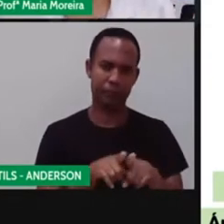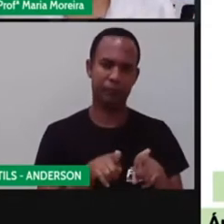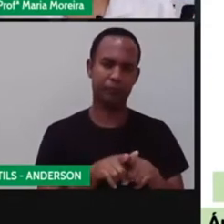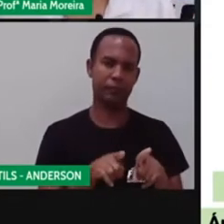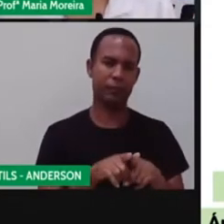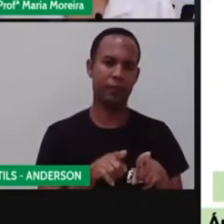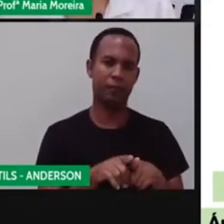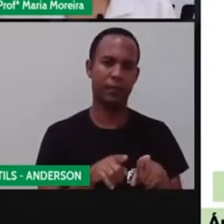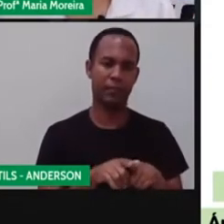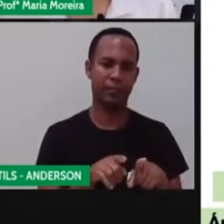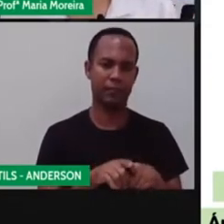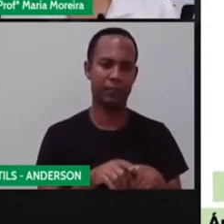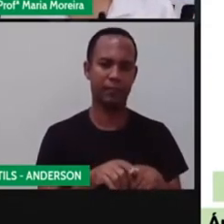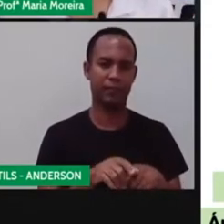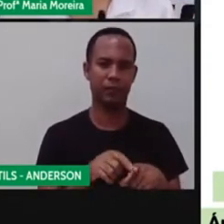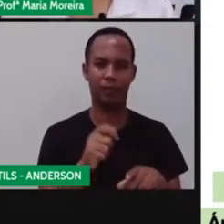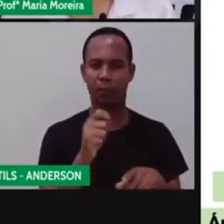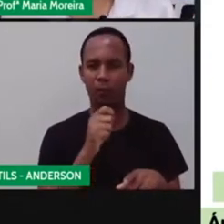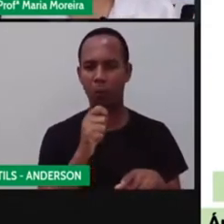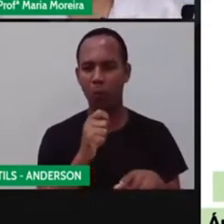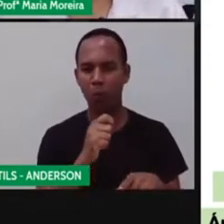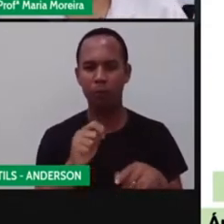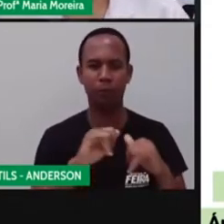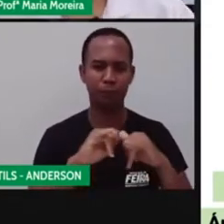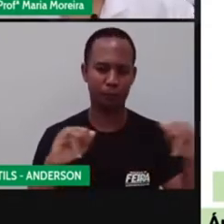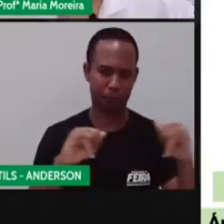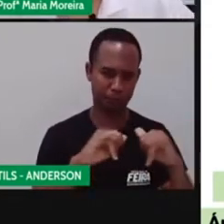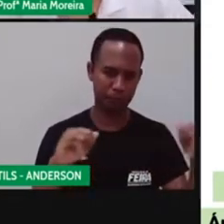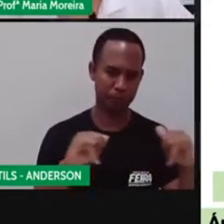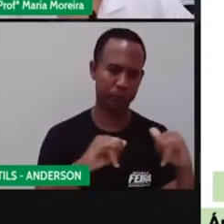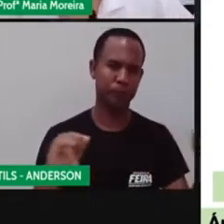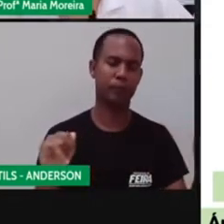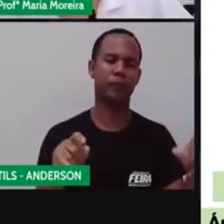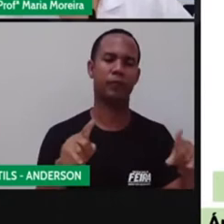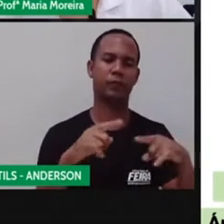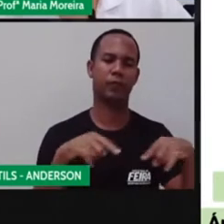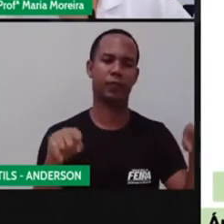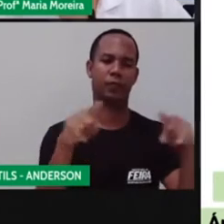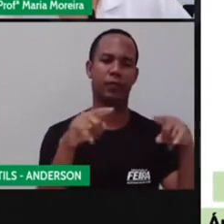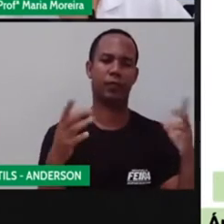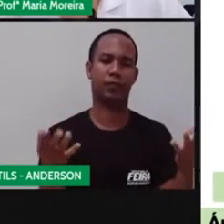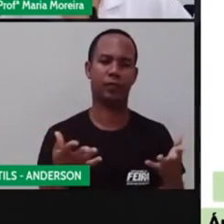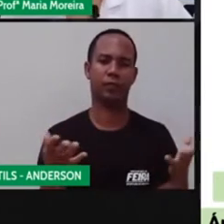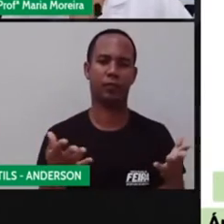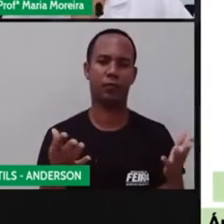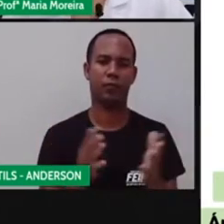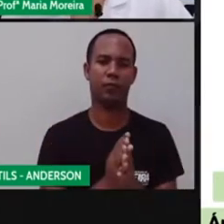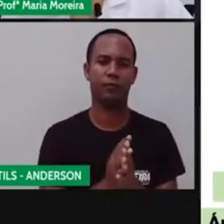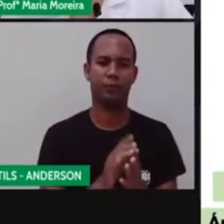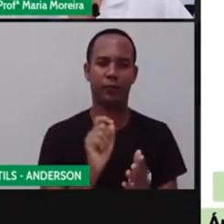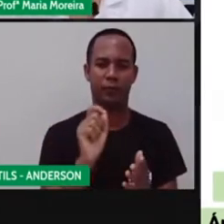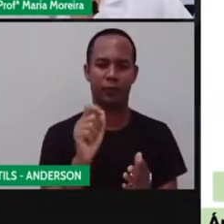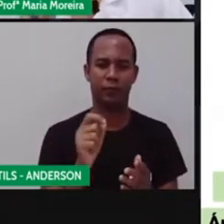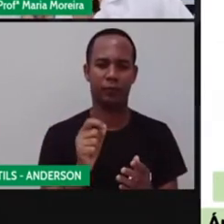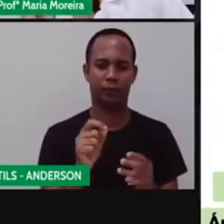publicidade e propaganda, aquilo que mostram pra vocês. Só que agora vamos falar, Anderson, sobre uma coisa.